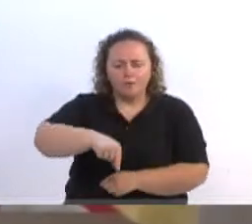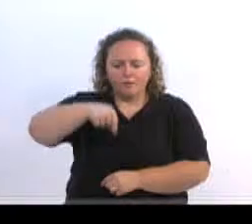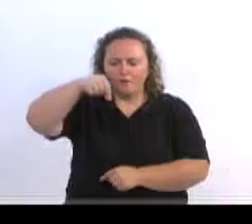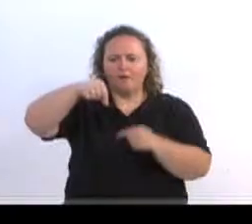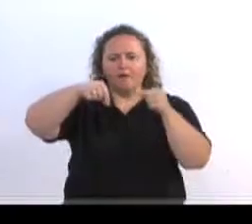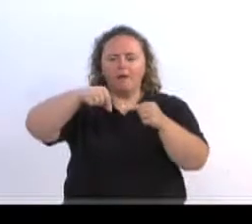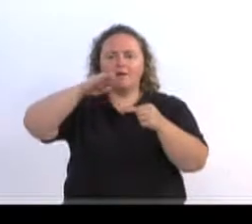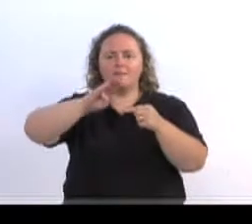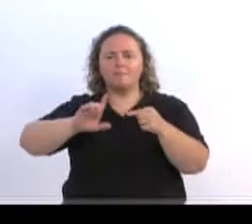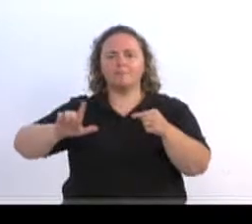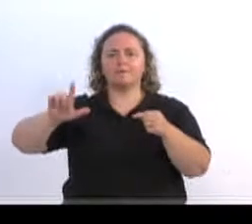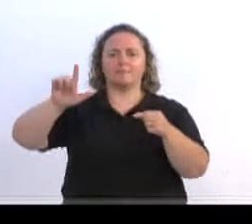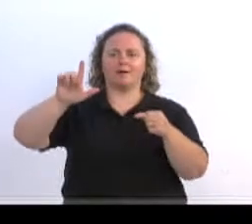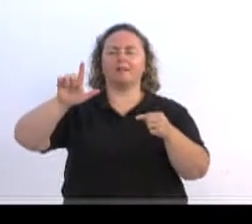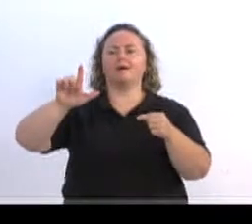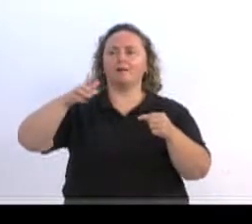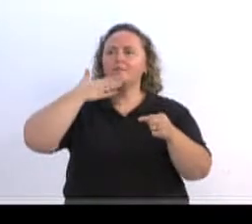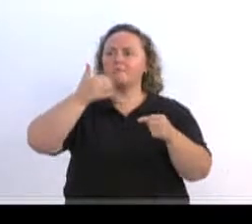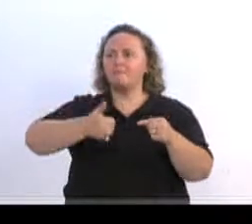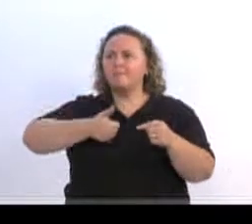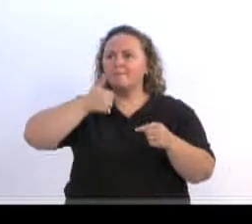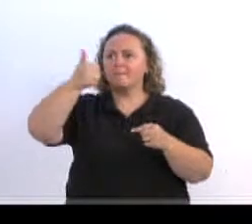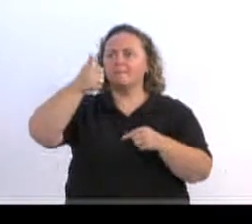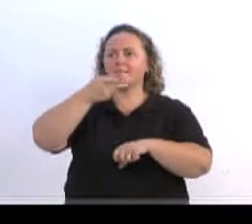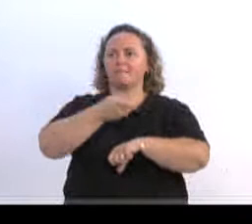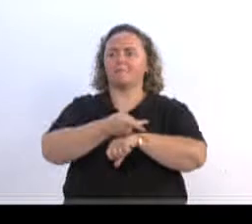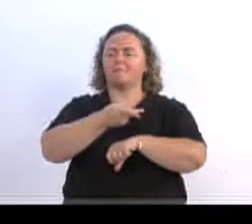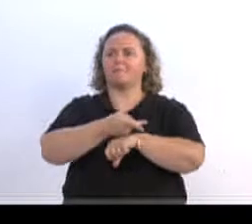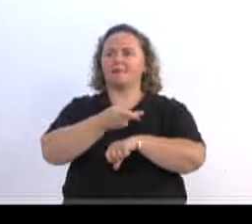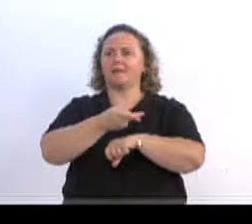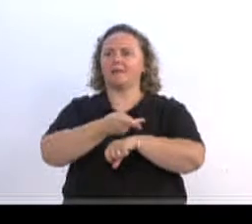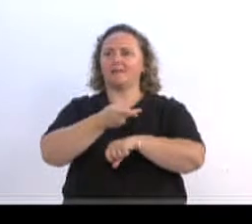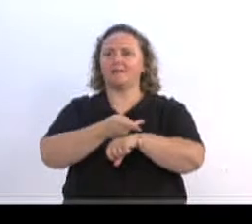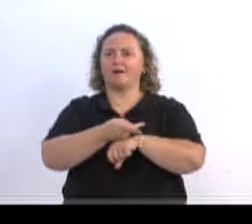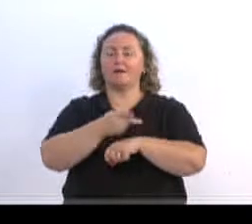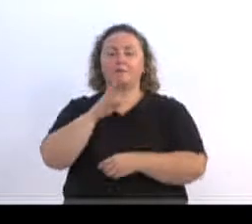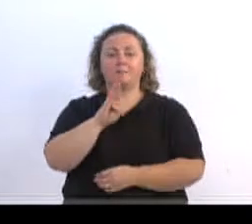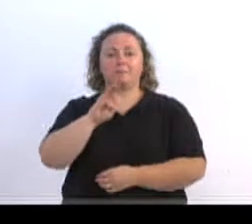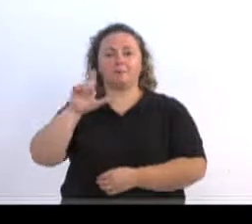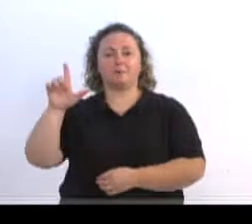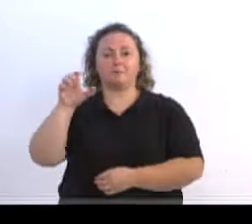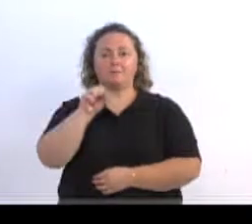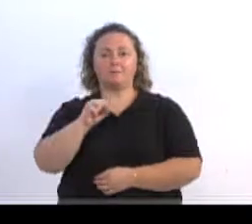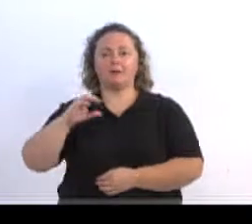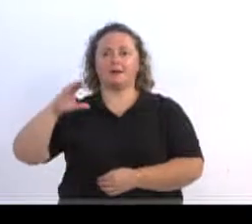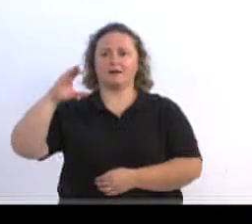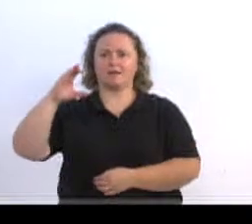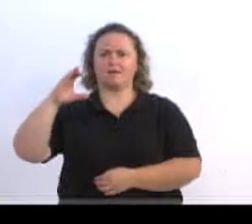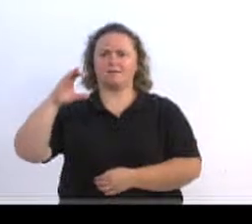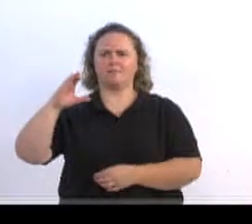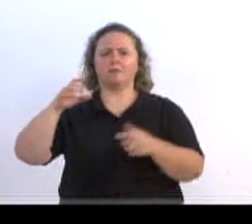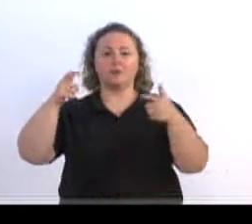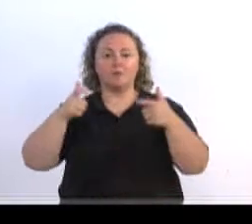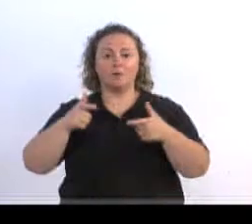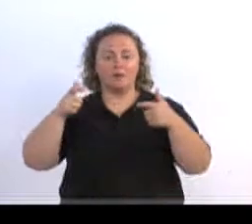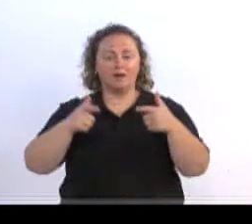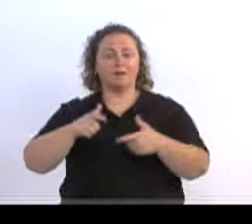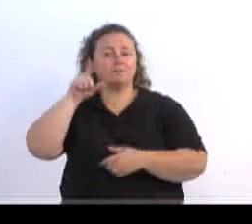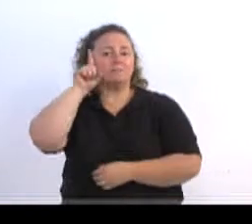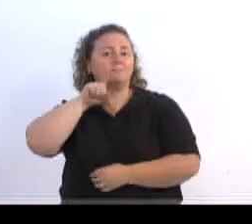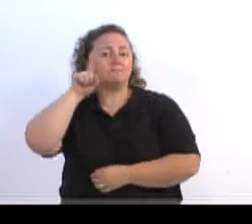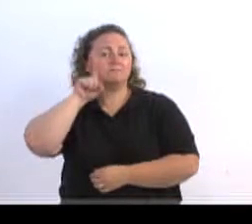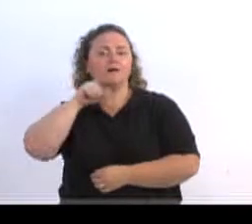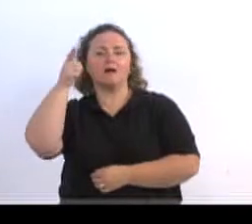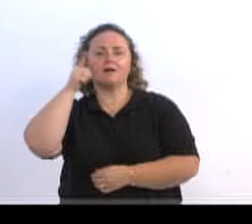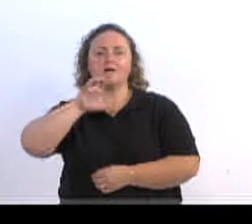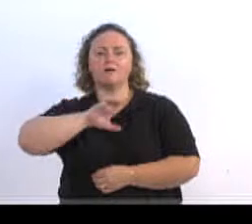melhor prêmio. Ou seja, é a cidade de Blumenau, Santa Catarina, lá em Houston, nos Estados Unidos, ganhando o